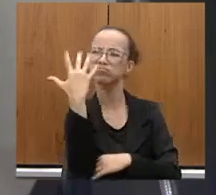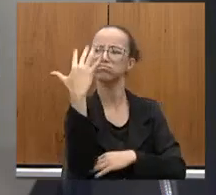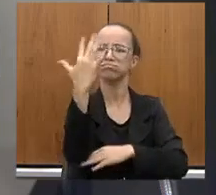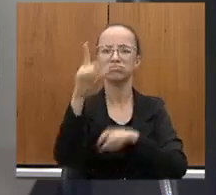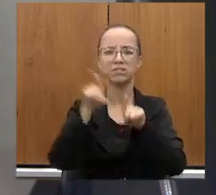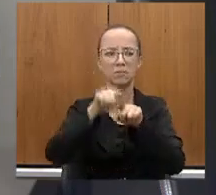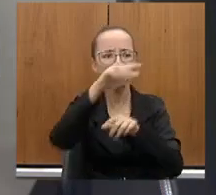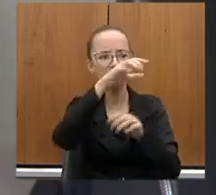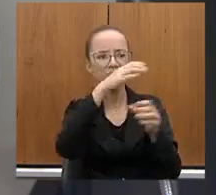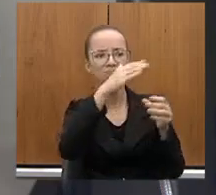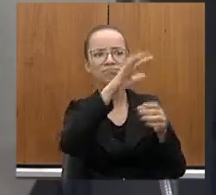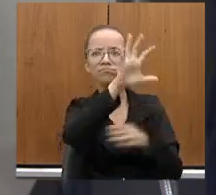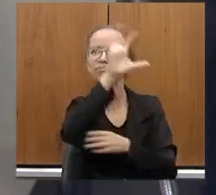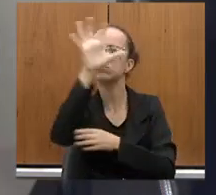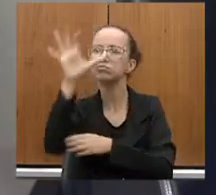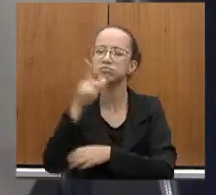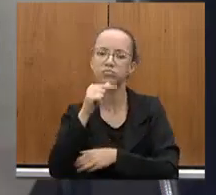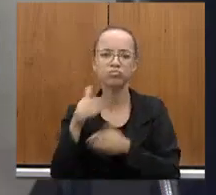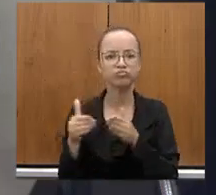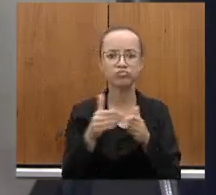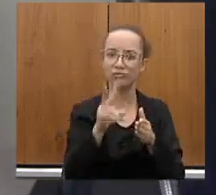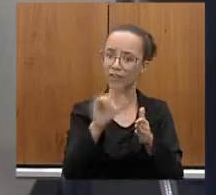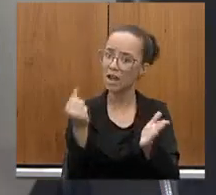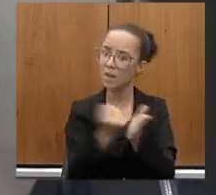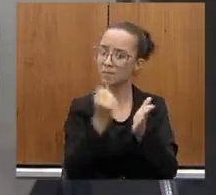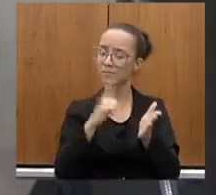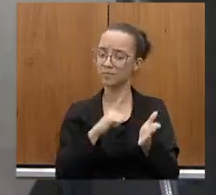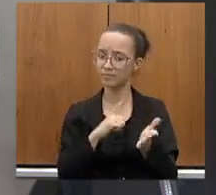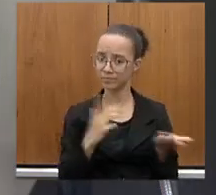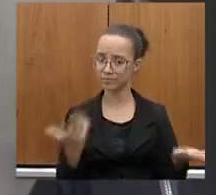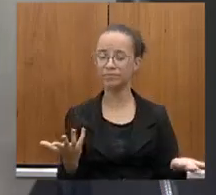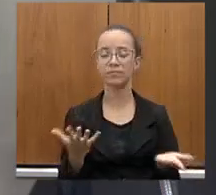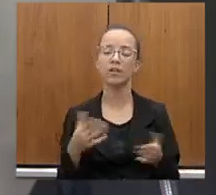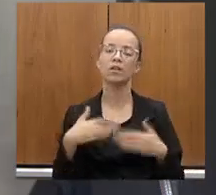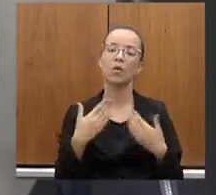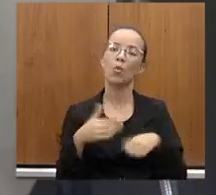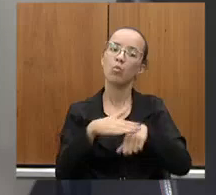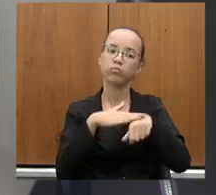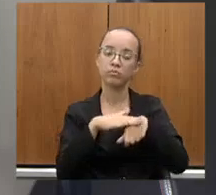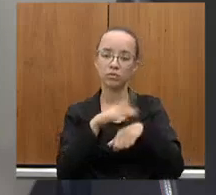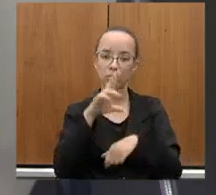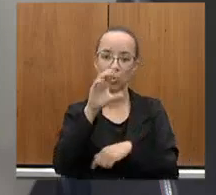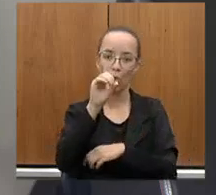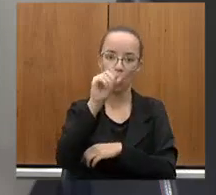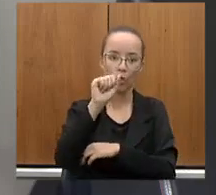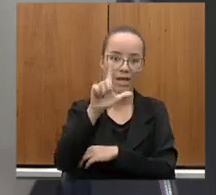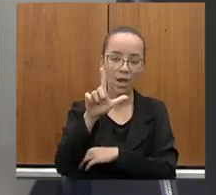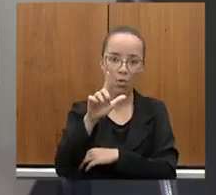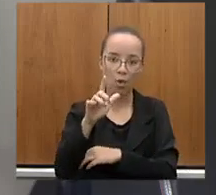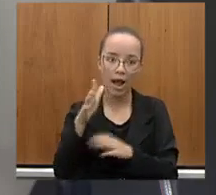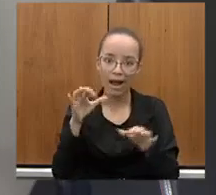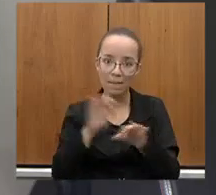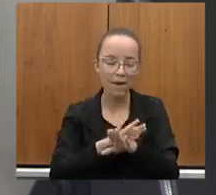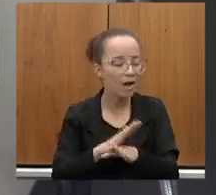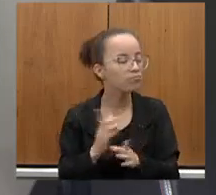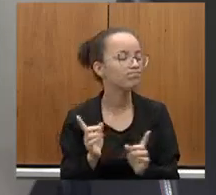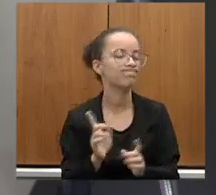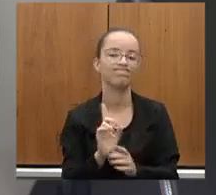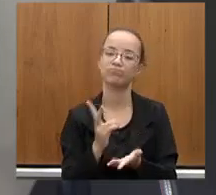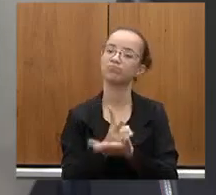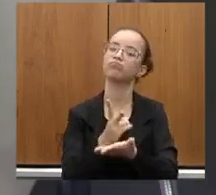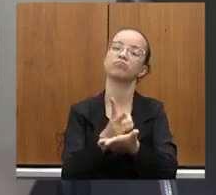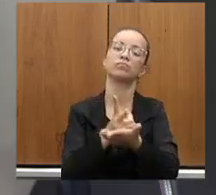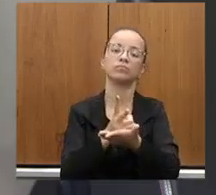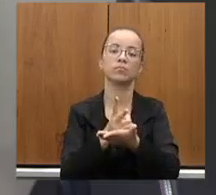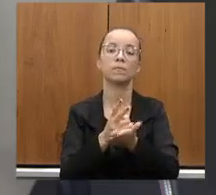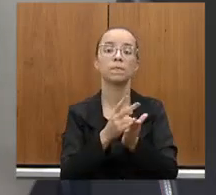próximas a mananciais. Então, o debate do rodoanel está longe de acabar. E o rodoanel foi proposto